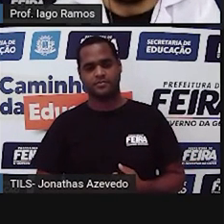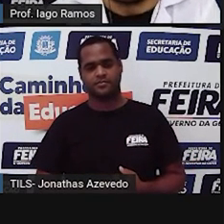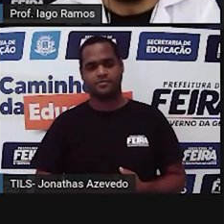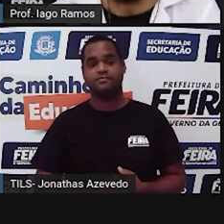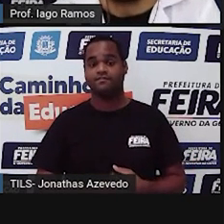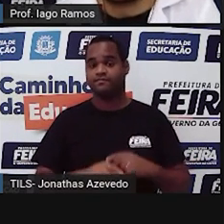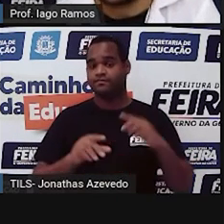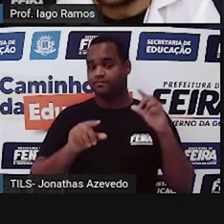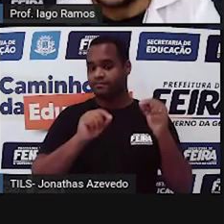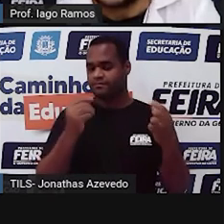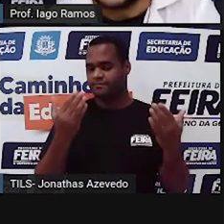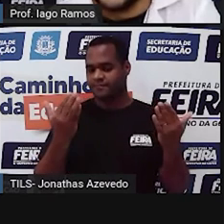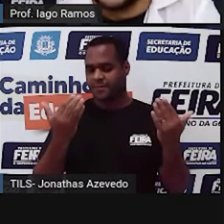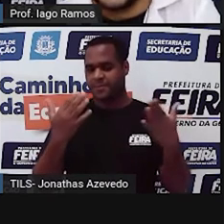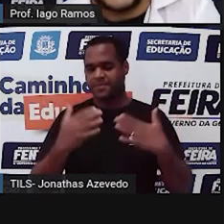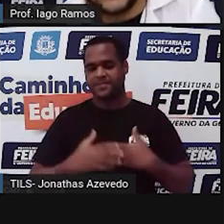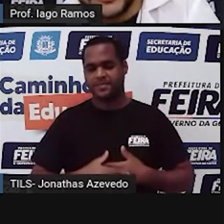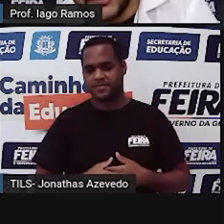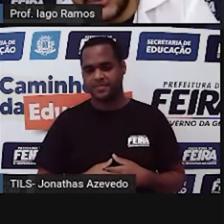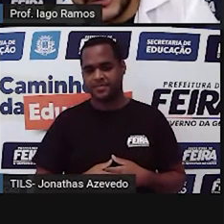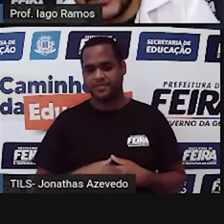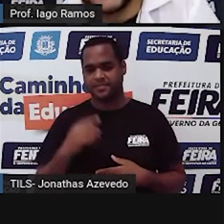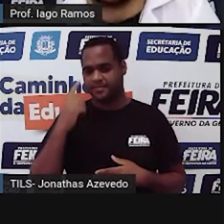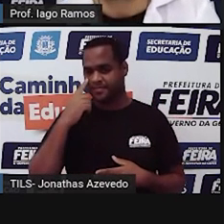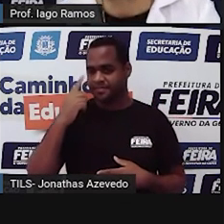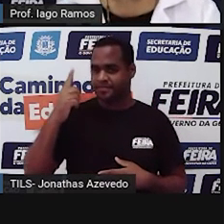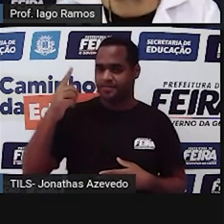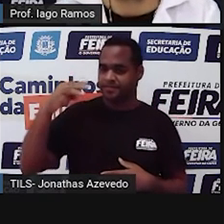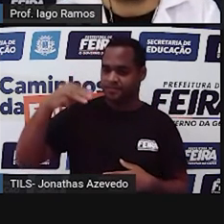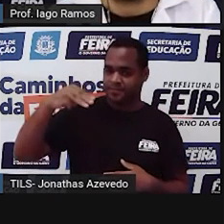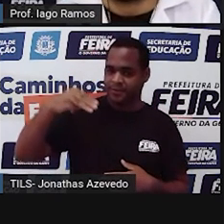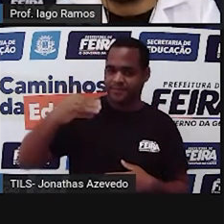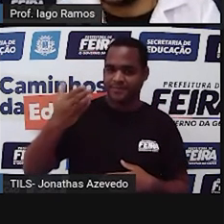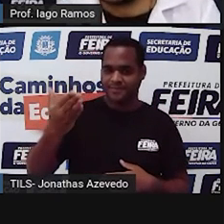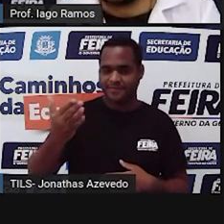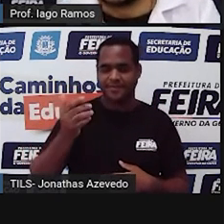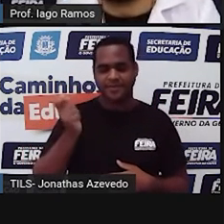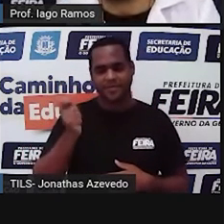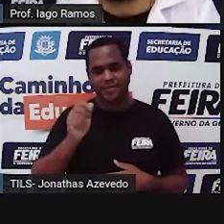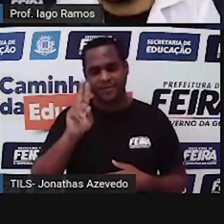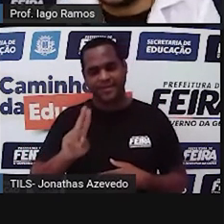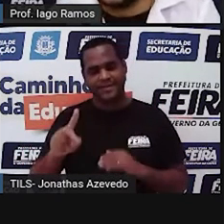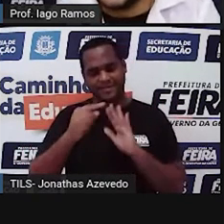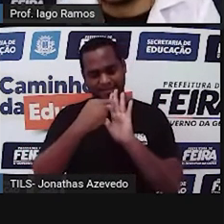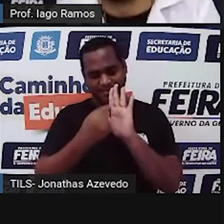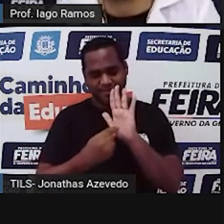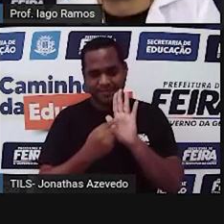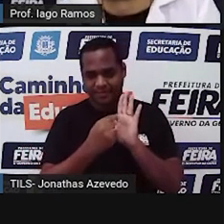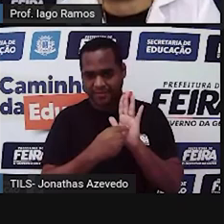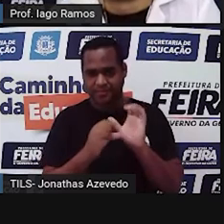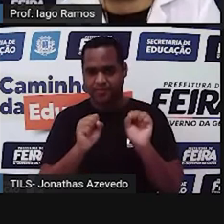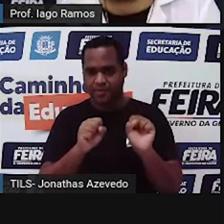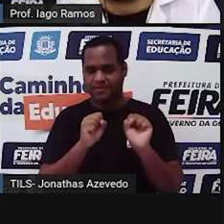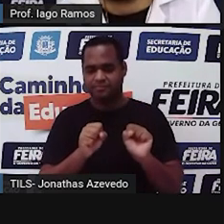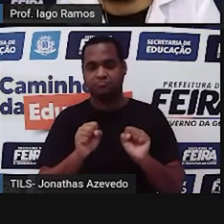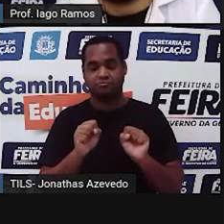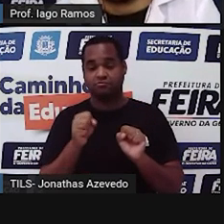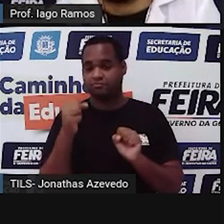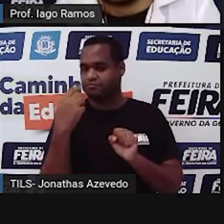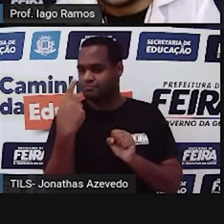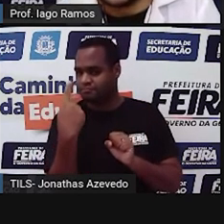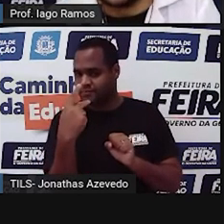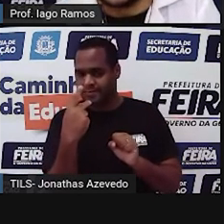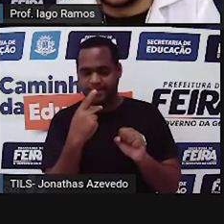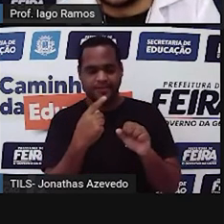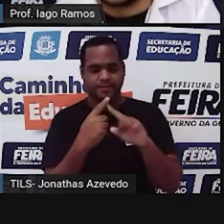Vamos lá. Relógio encontrando ali. Você pode até usar uma calculadora, certo? Para fazer